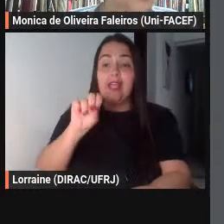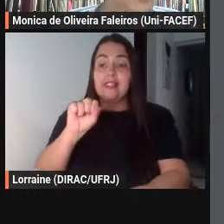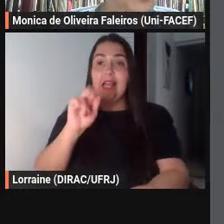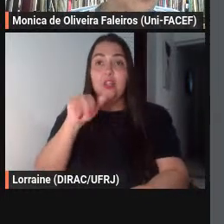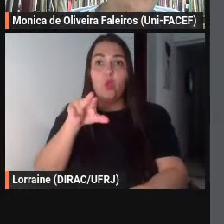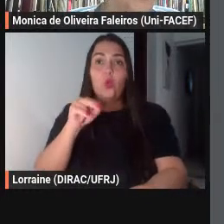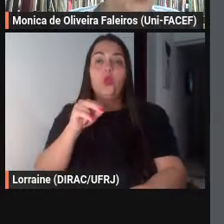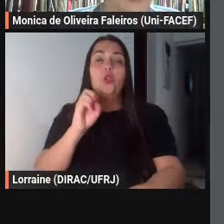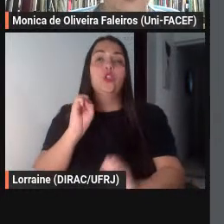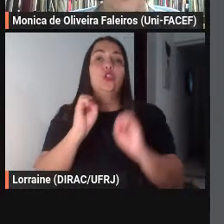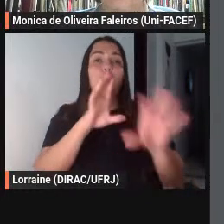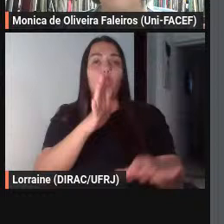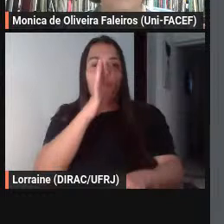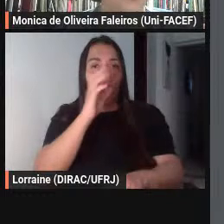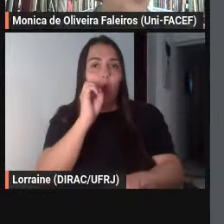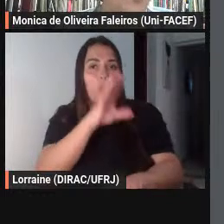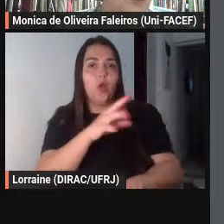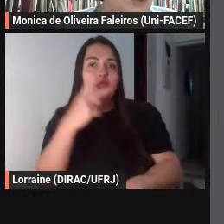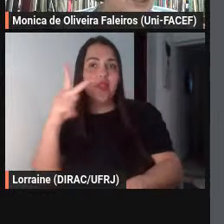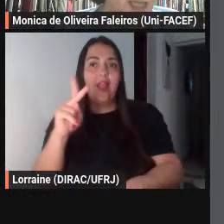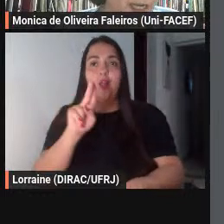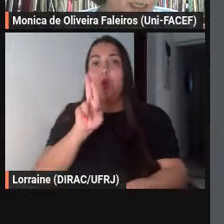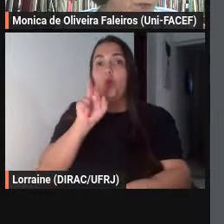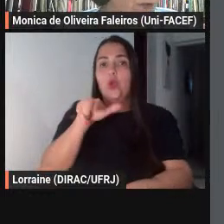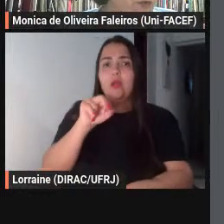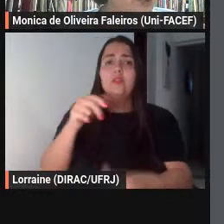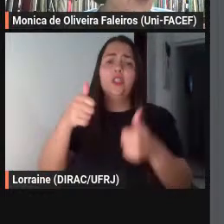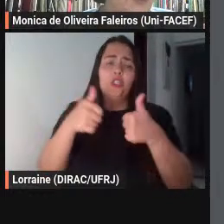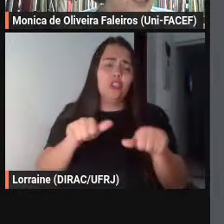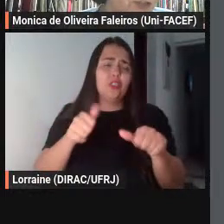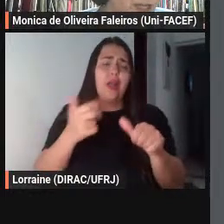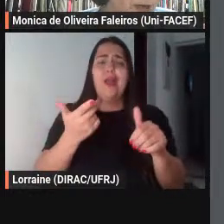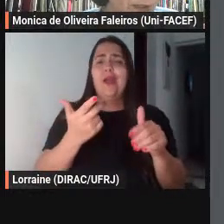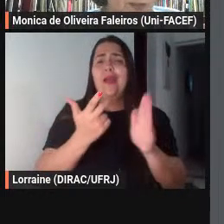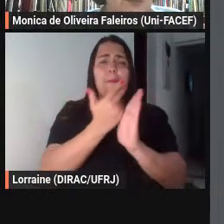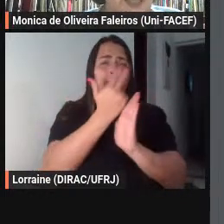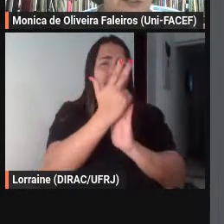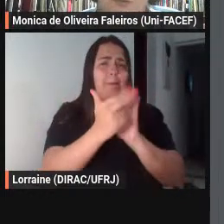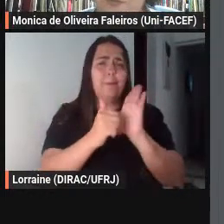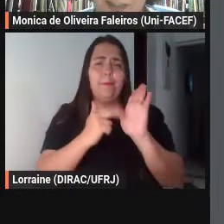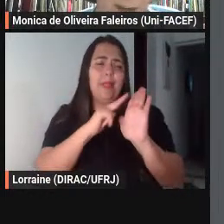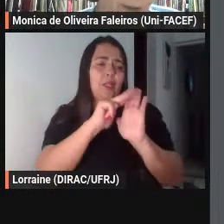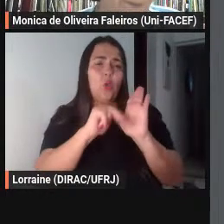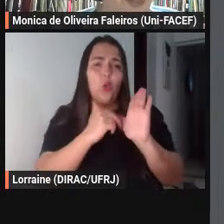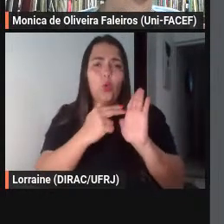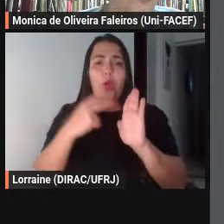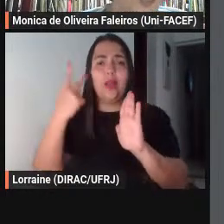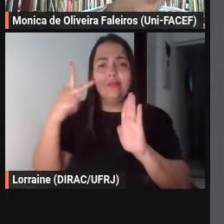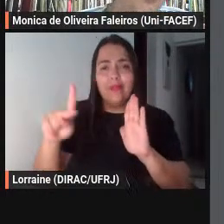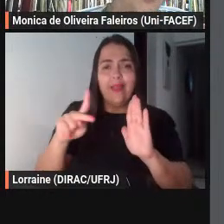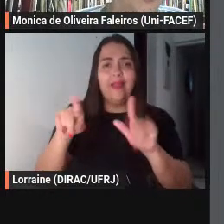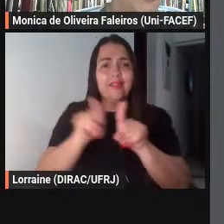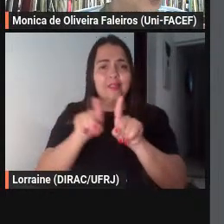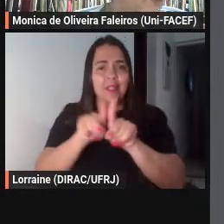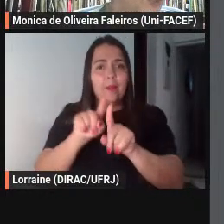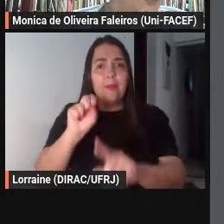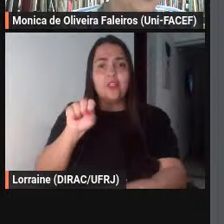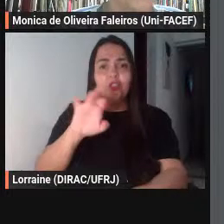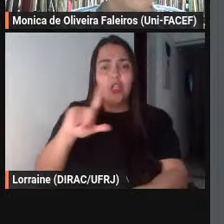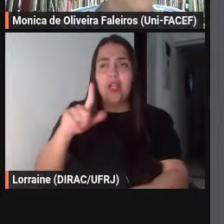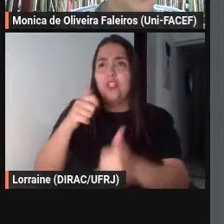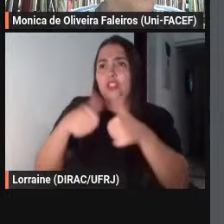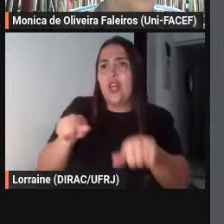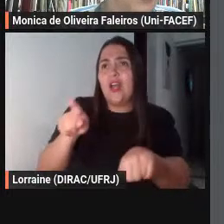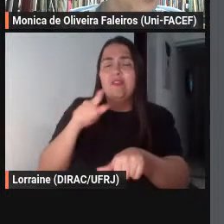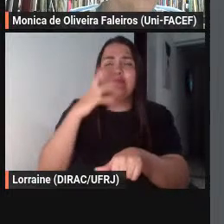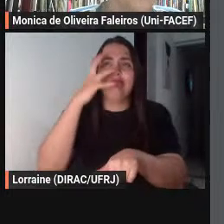Uranus e estão aí a pintura de Botticelli os logotipos da Shell que não nos deixam duvidar Vênus era linda de morrer